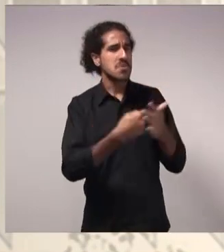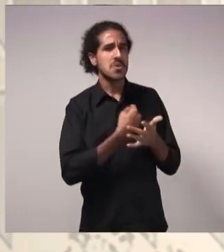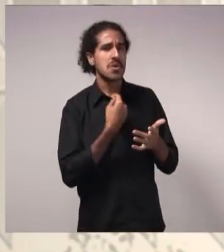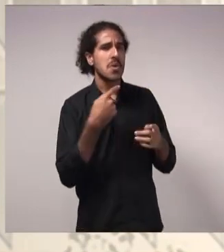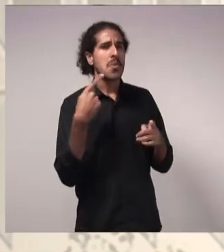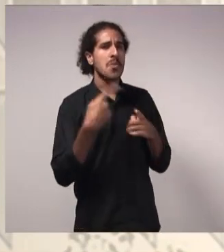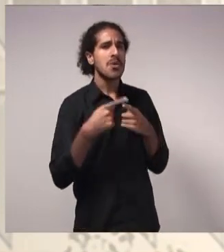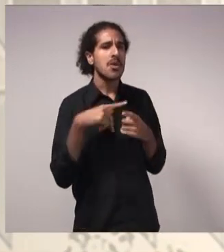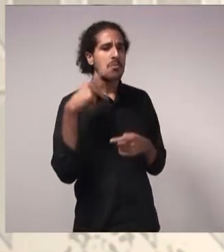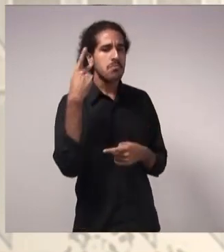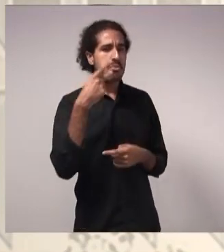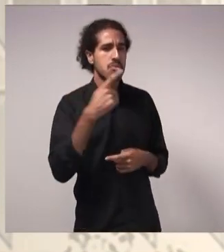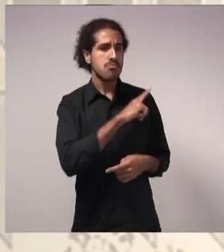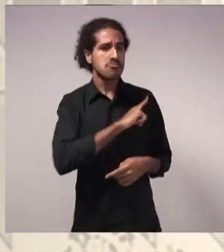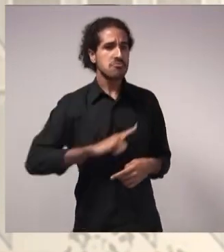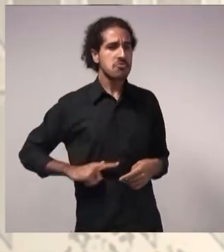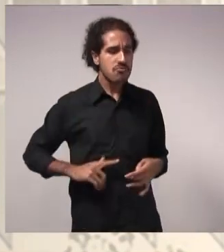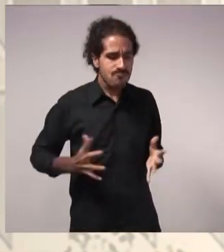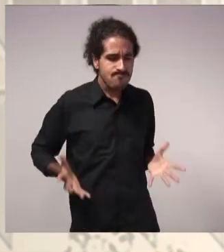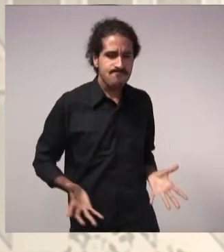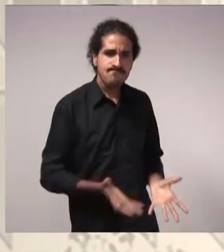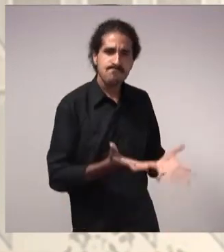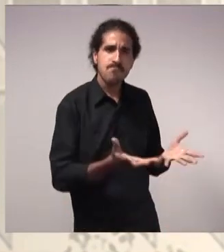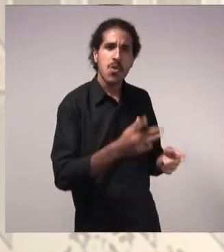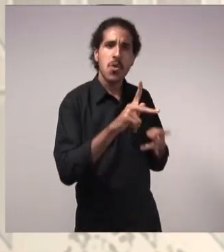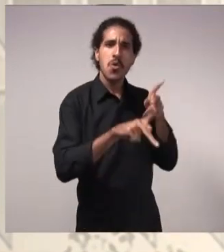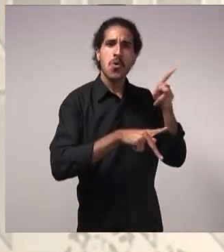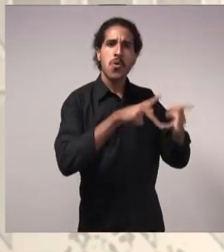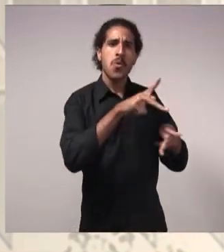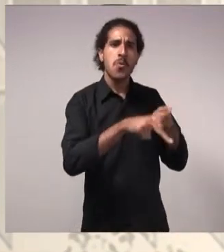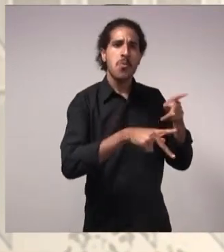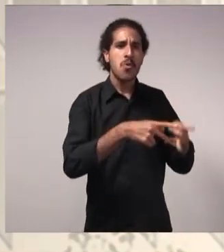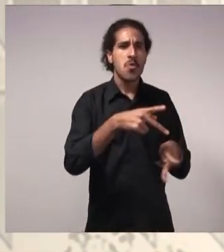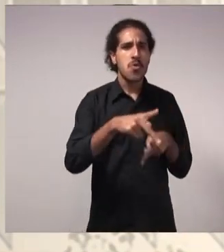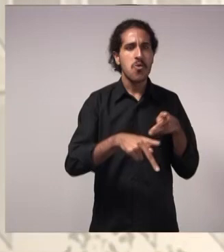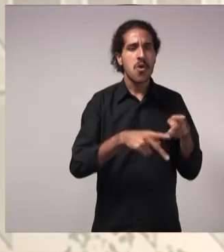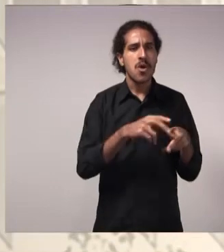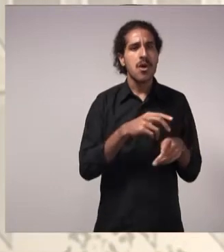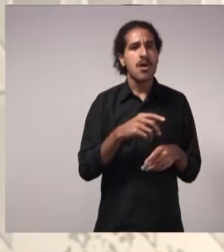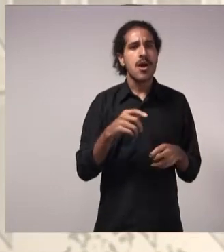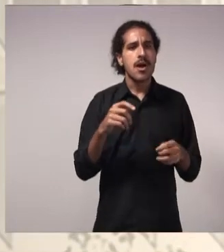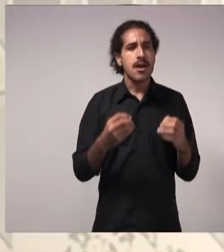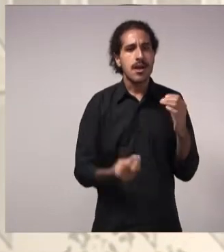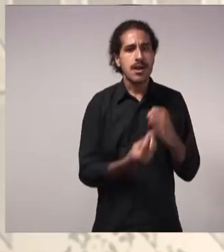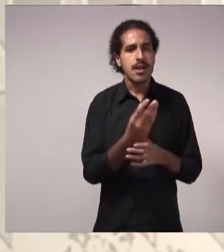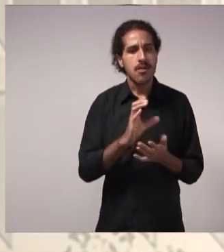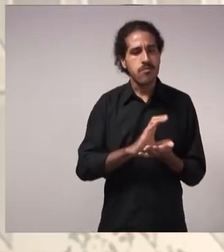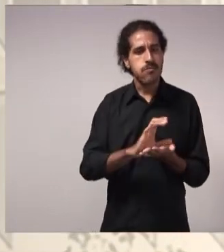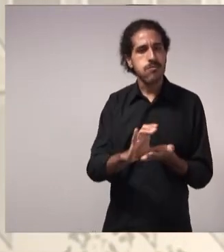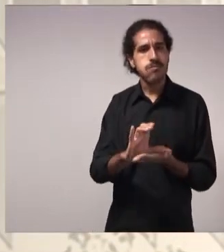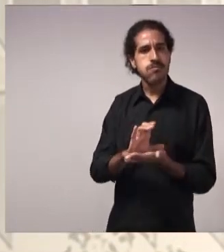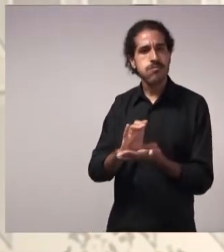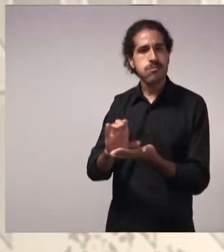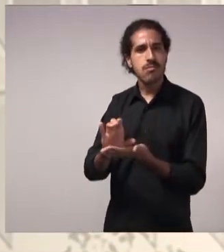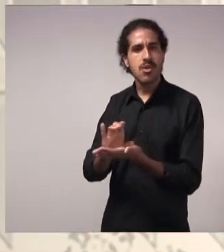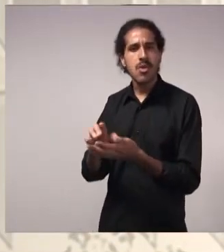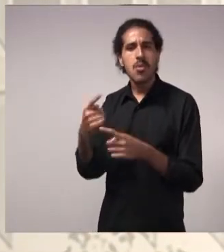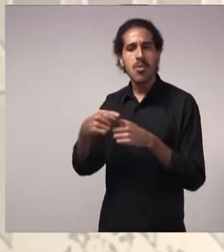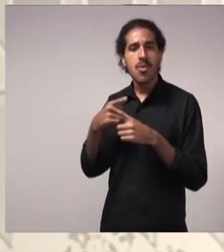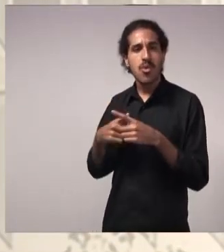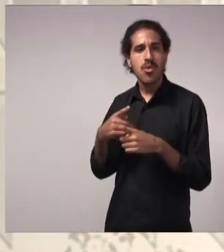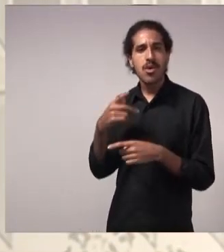uma política pública que incentive a população a fazer esse tipo de investimento? Por que não uma política